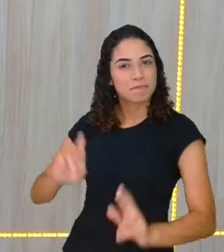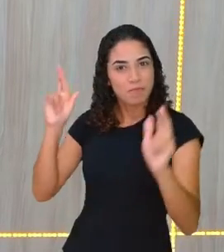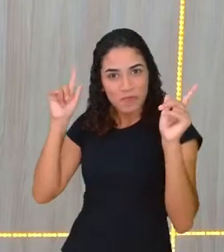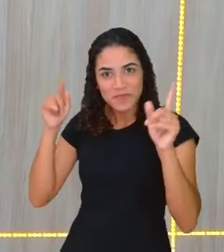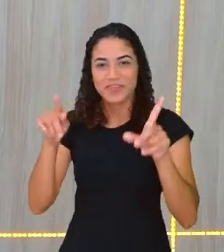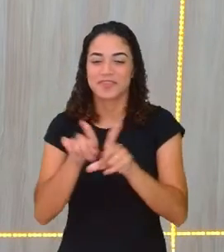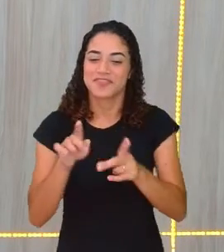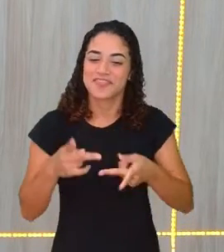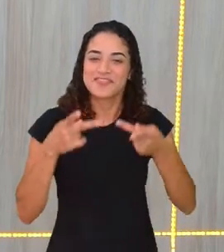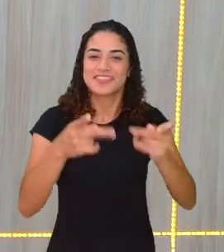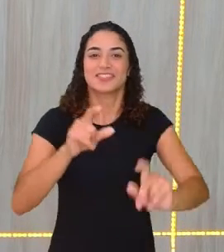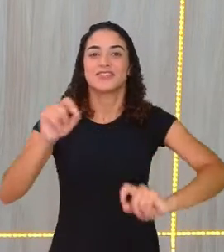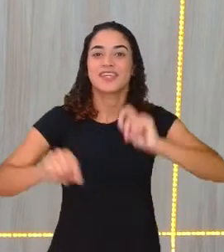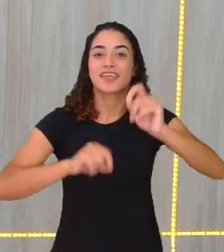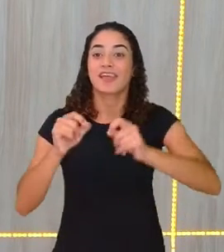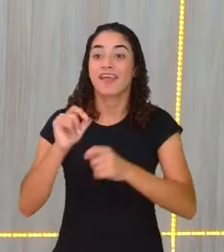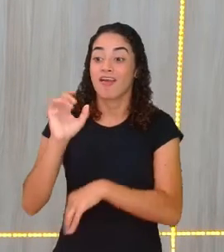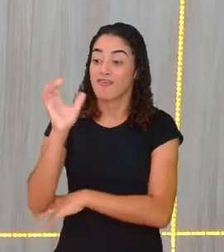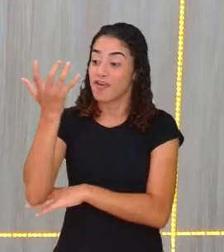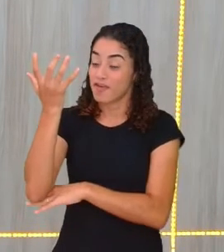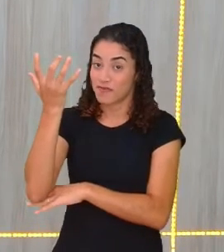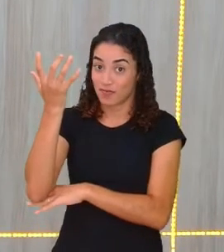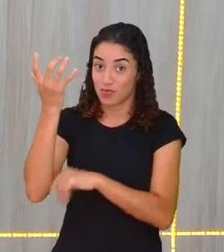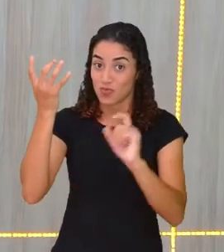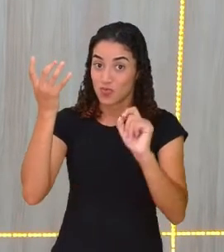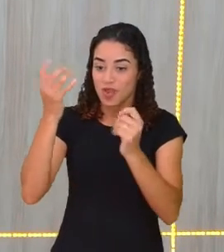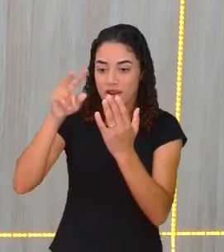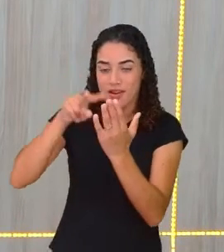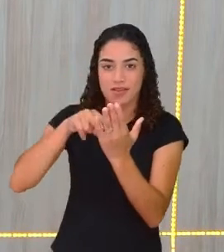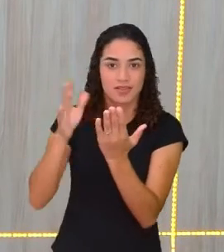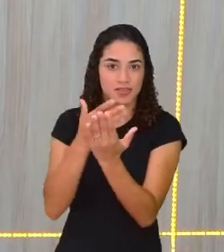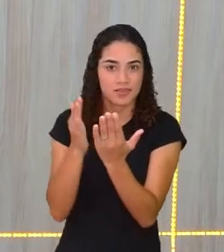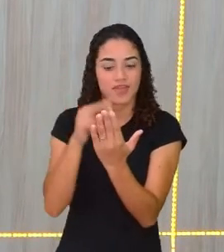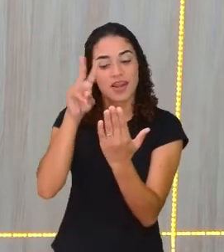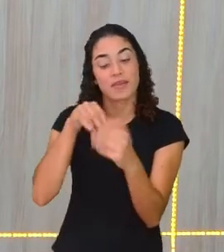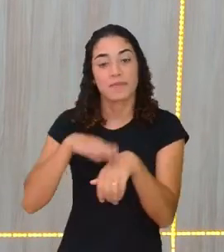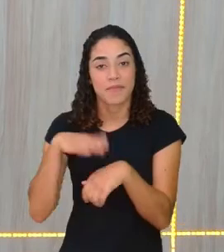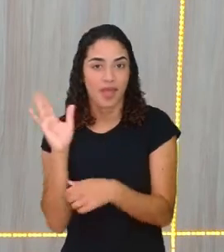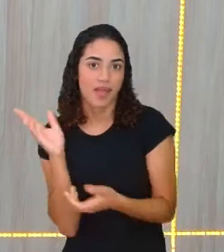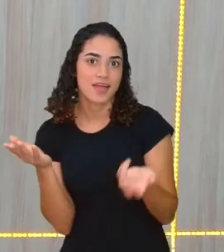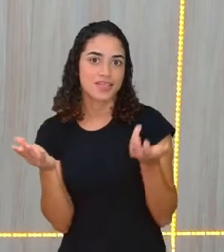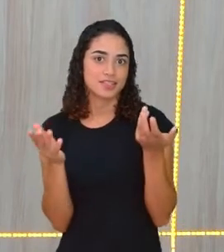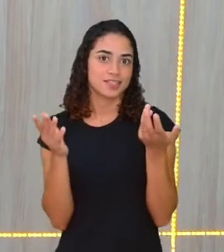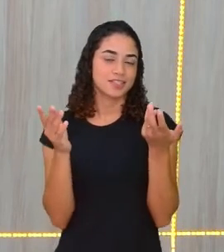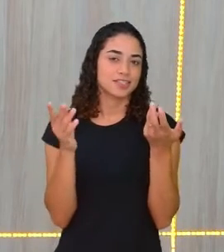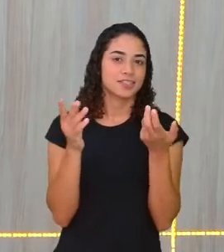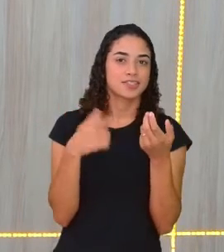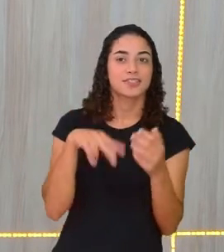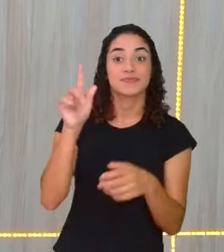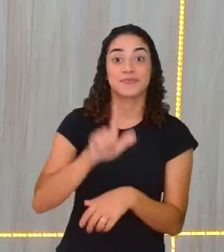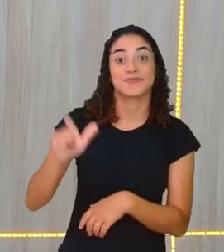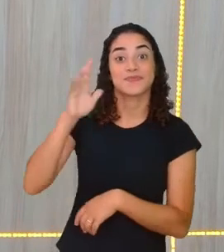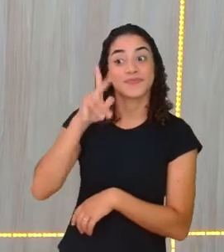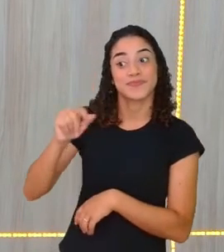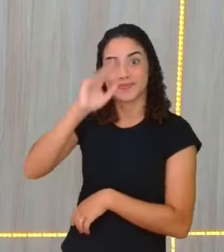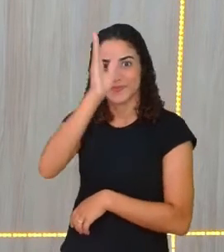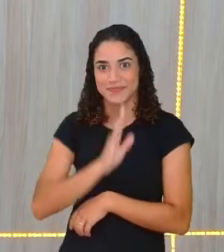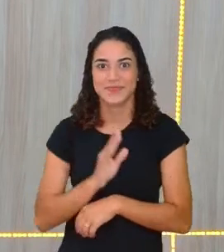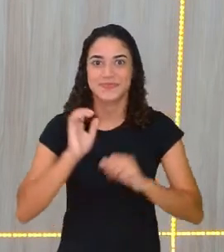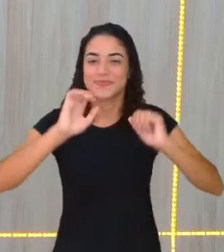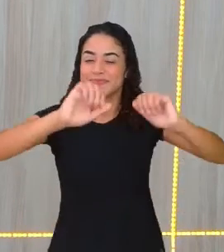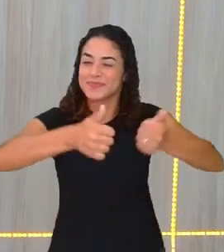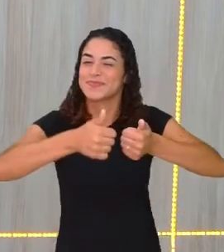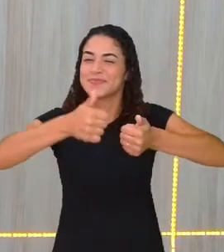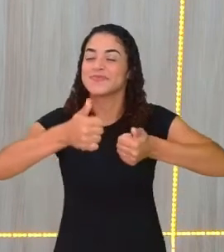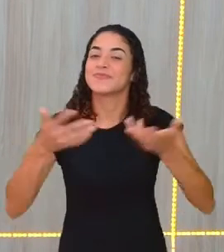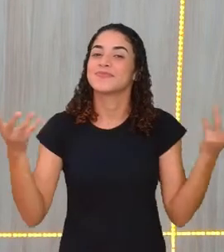visitem a árvore do livro, não é? Leiam mais literaturas afro-brasileiras, tá bom? E eu deixo